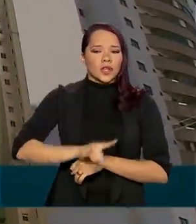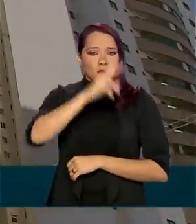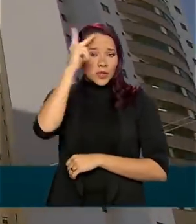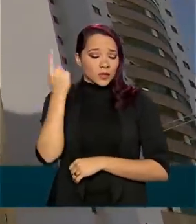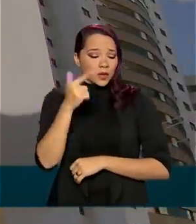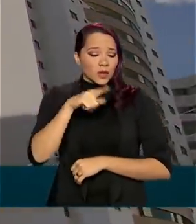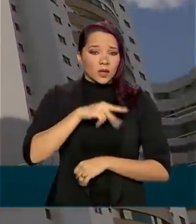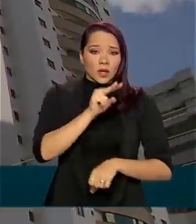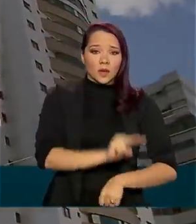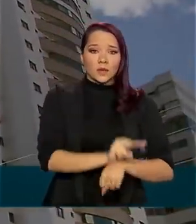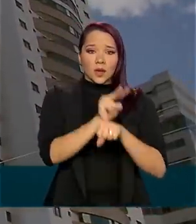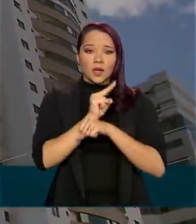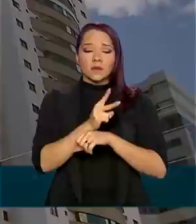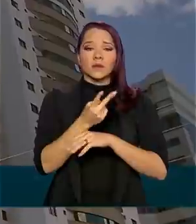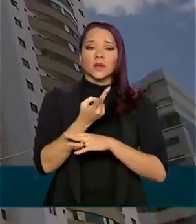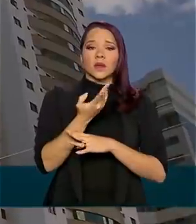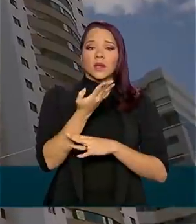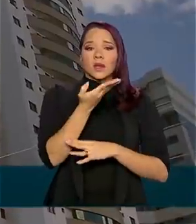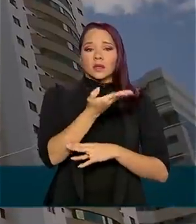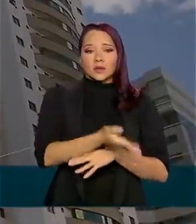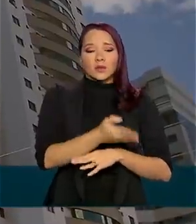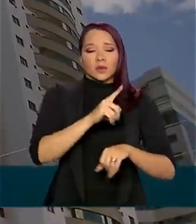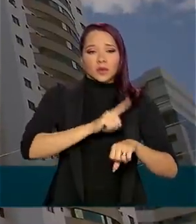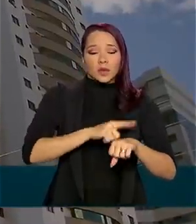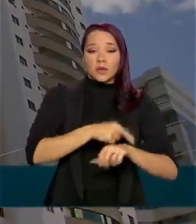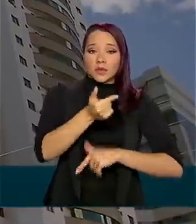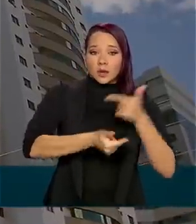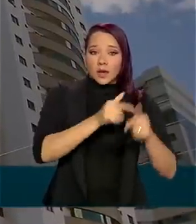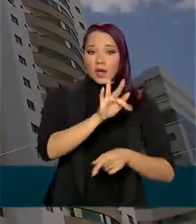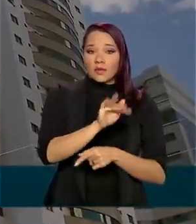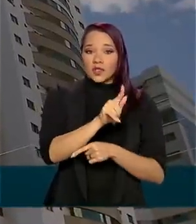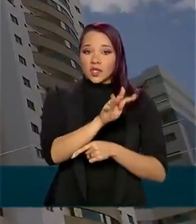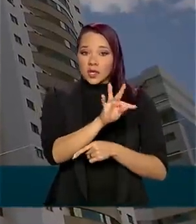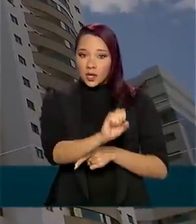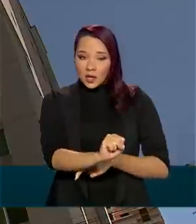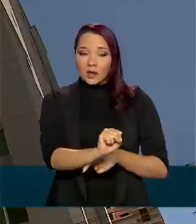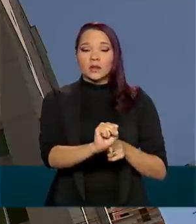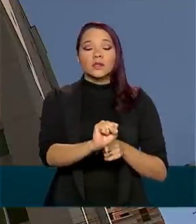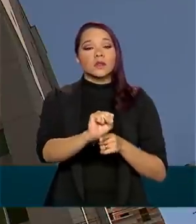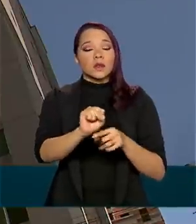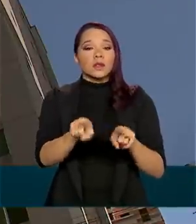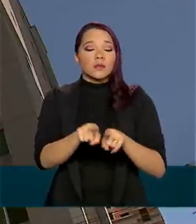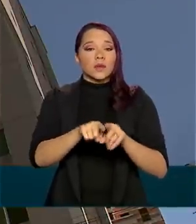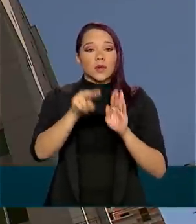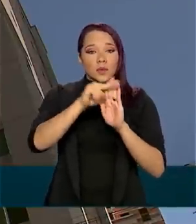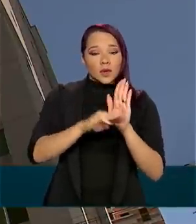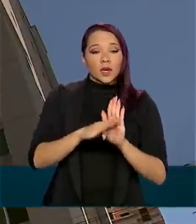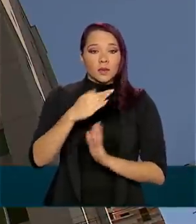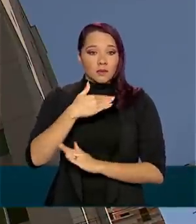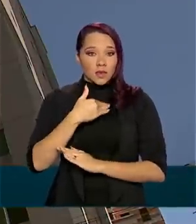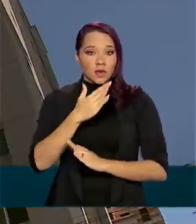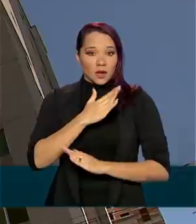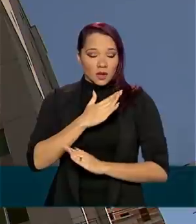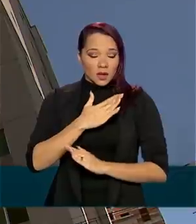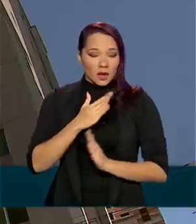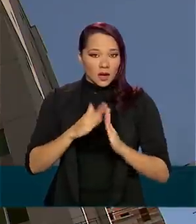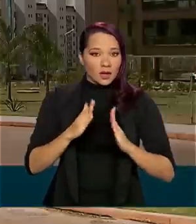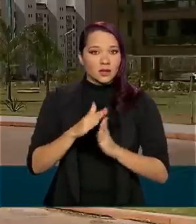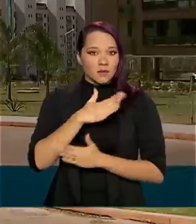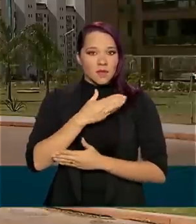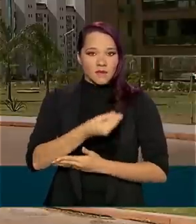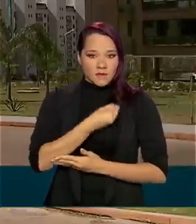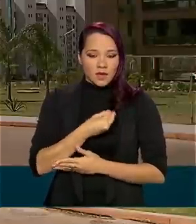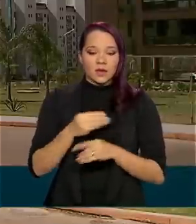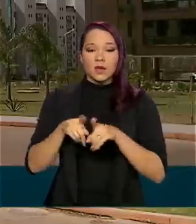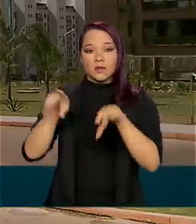financiaram o imóvel pelo Fundo de Garantia do Tempo de Serviço, o FGTS, pelo programa Minha Casa Minha Vida e pelo